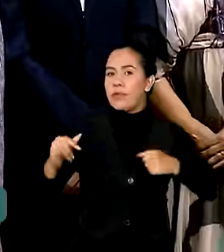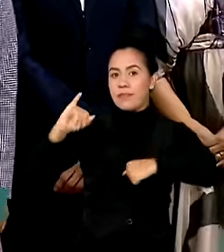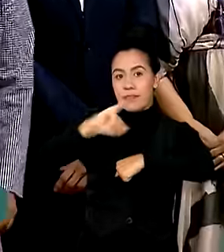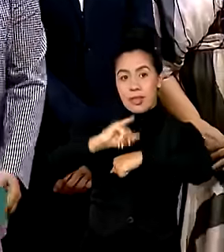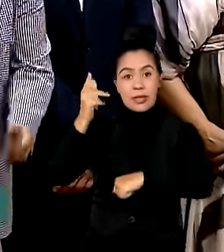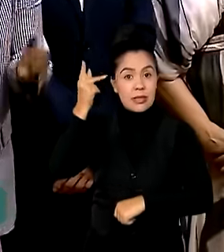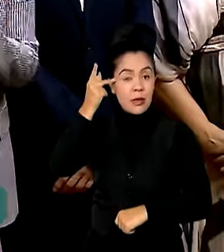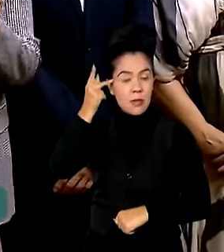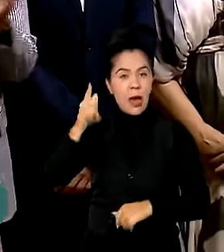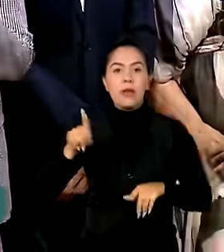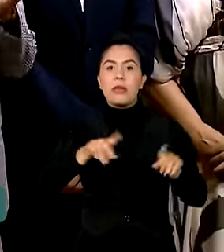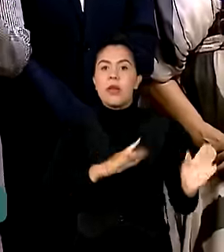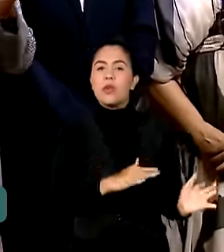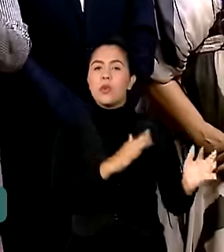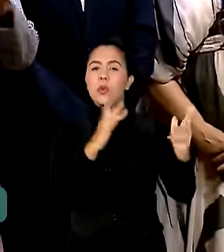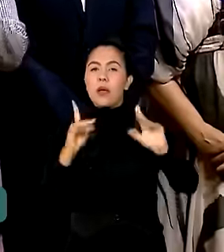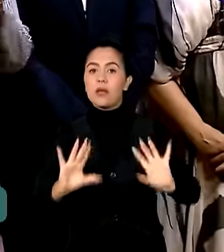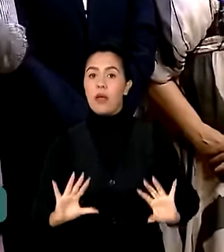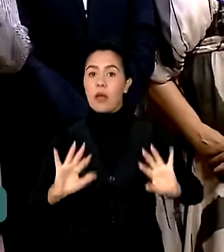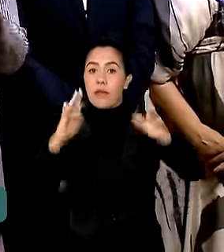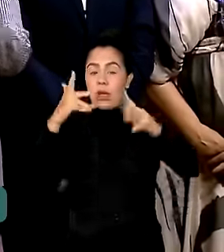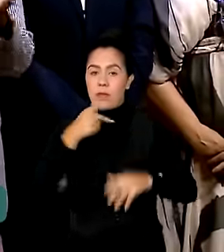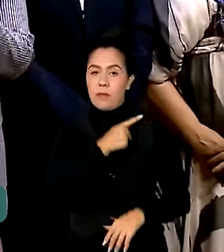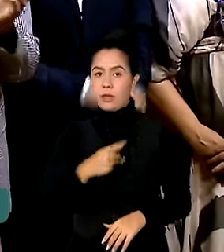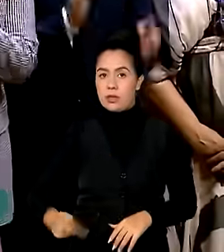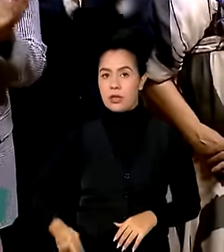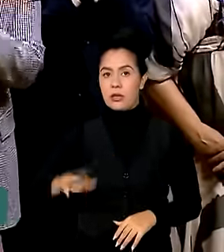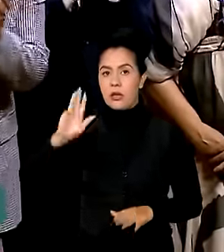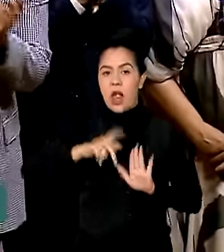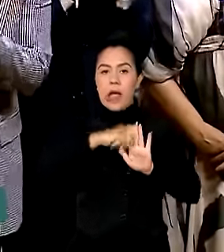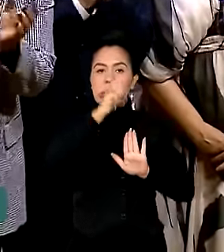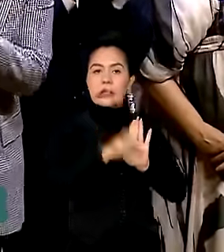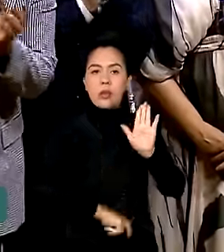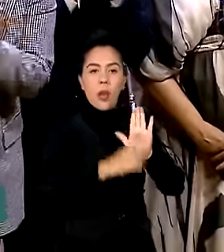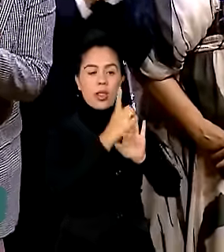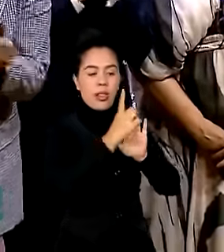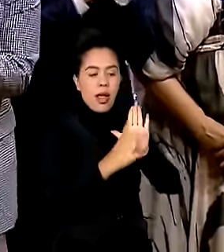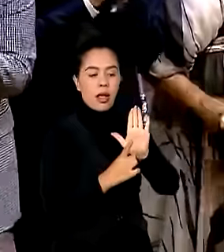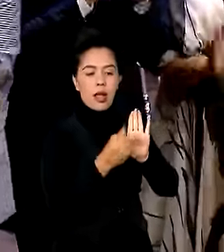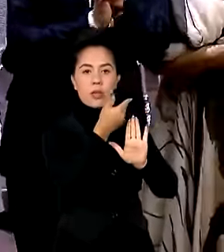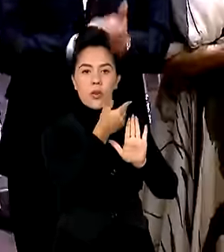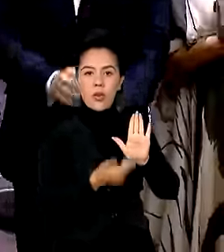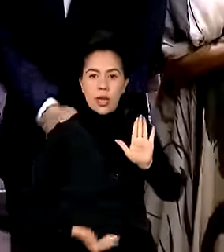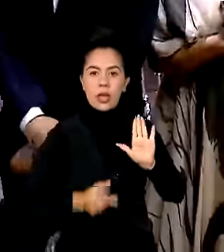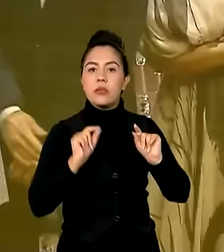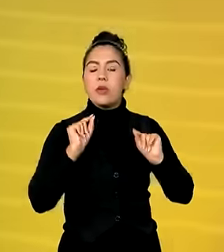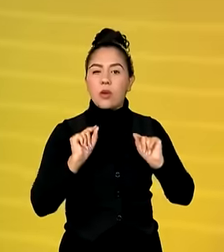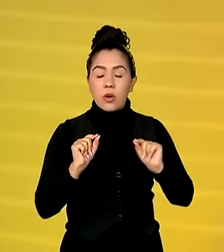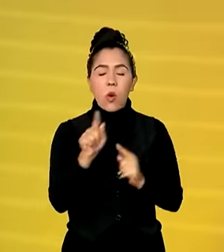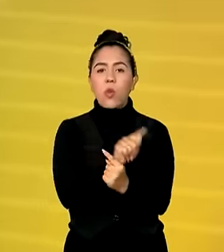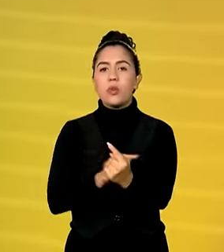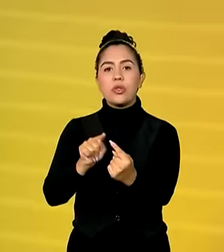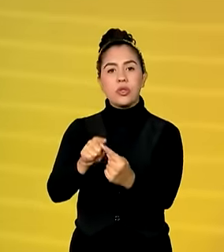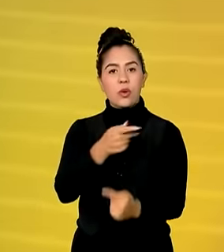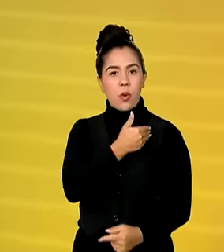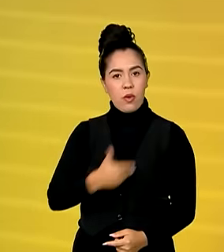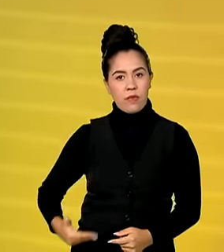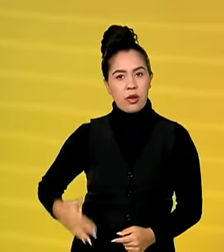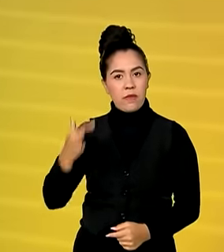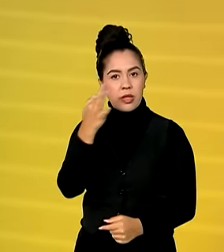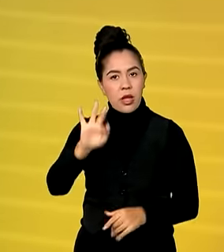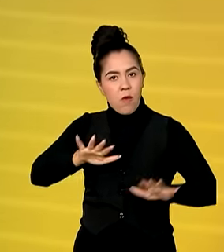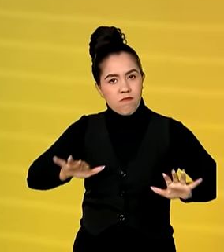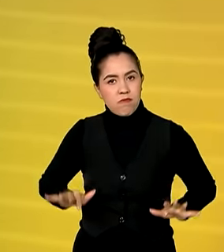decreto que regulamenta a política nacional de leitura e escrita. E disse que um dos objetivos do governo federal é fazer do